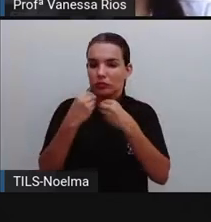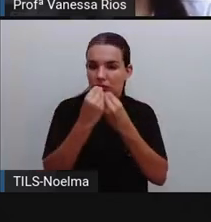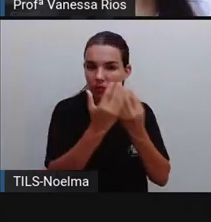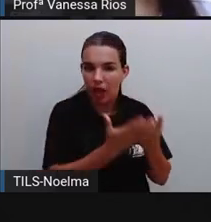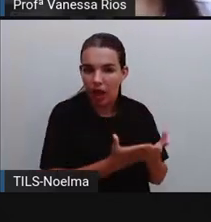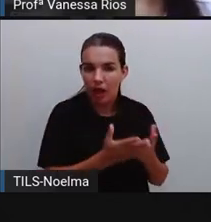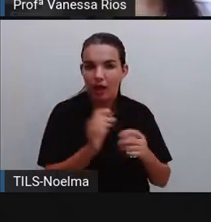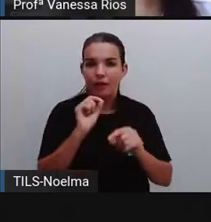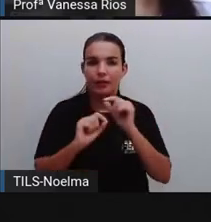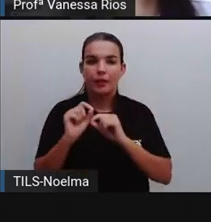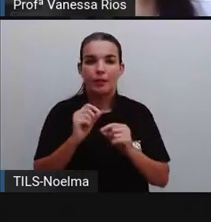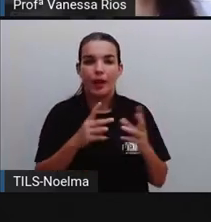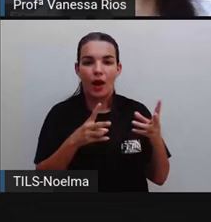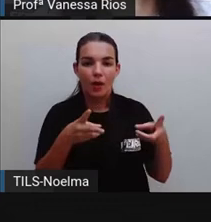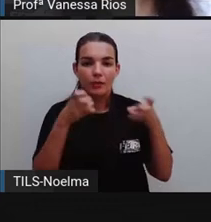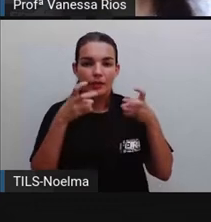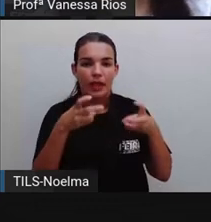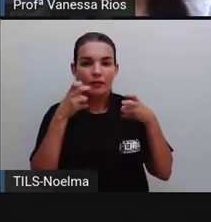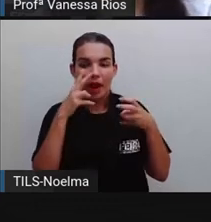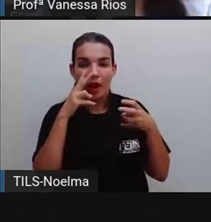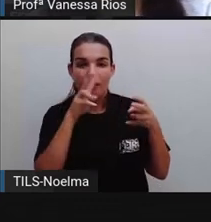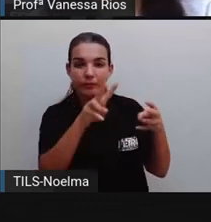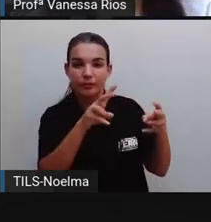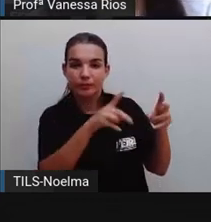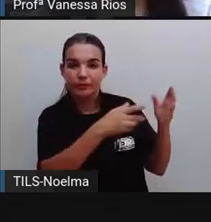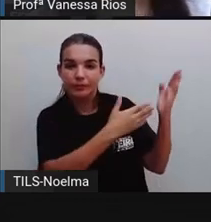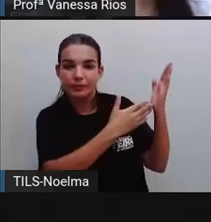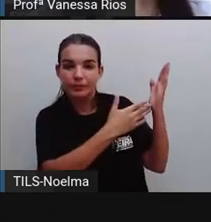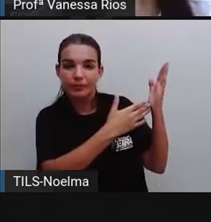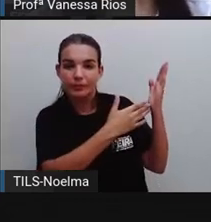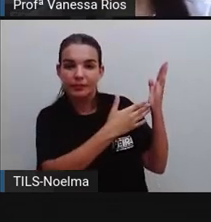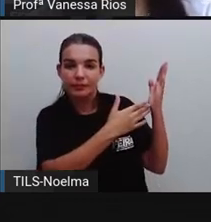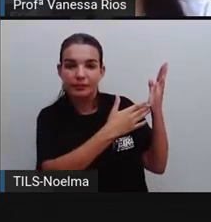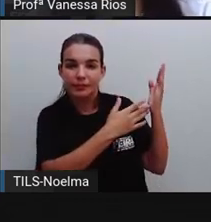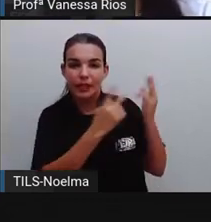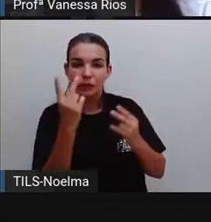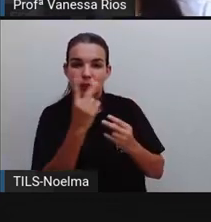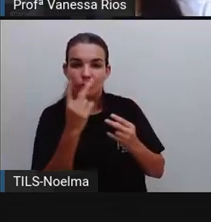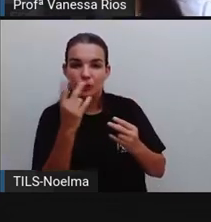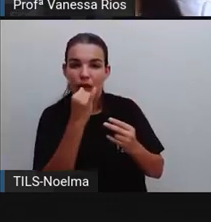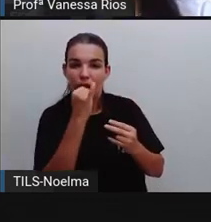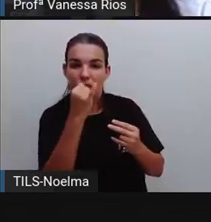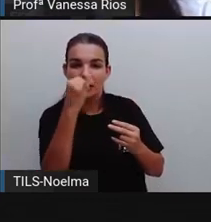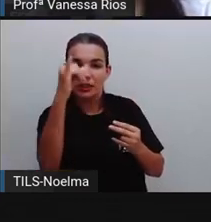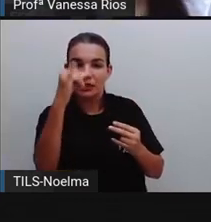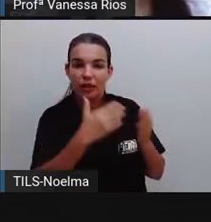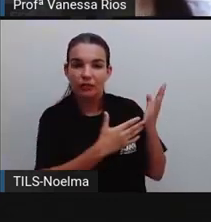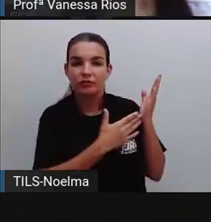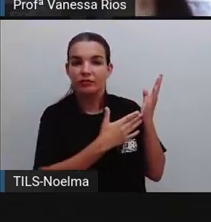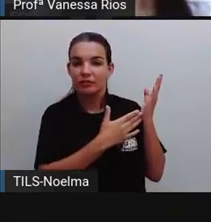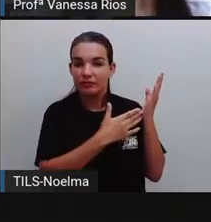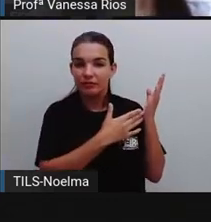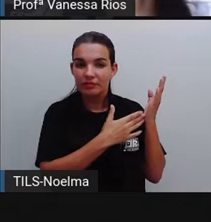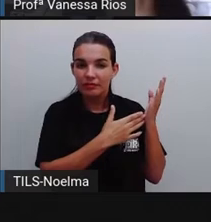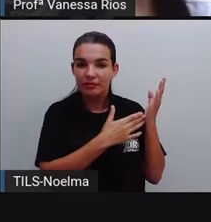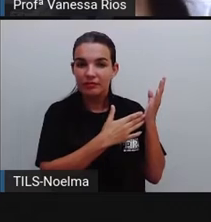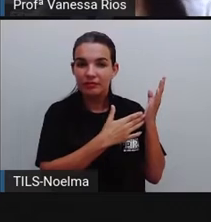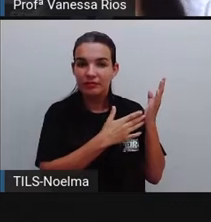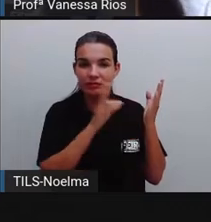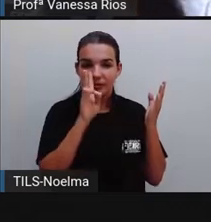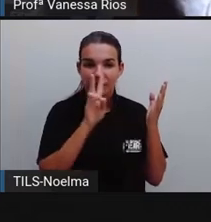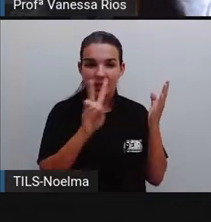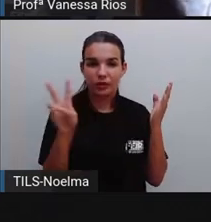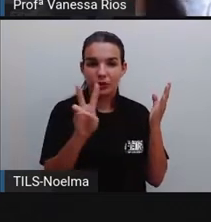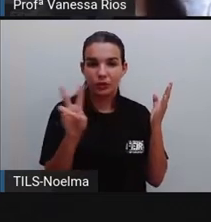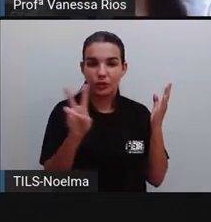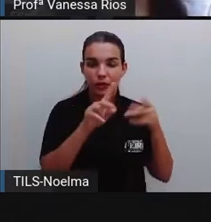E a gente pode observar justamente na ilustração, né? Os dois tipos de energia solar. A energia fotovoltaica e